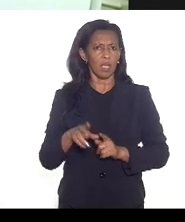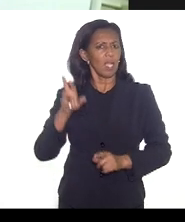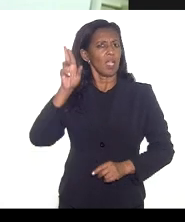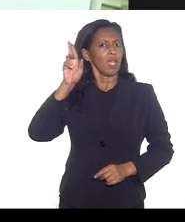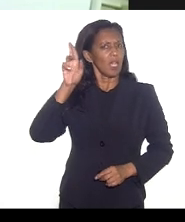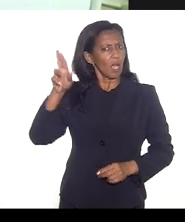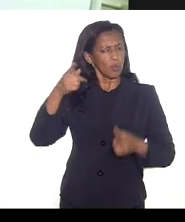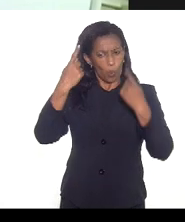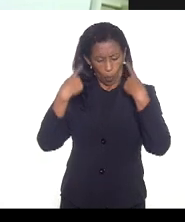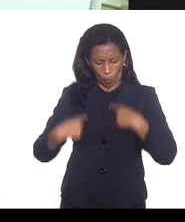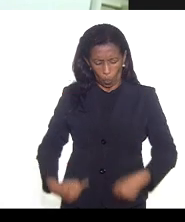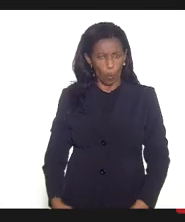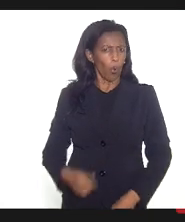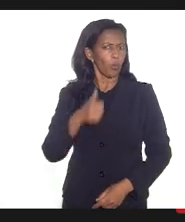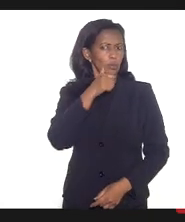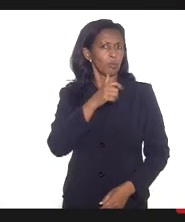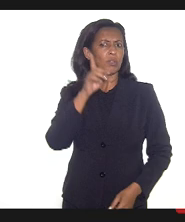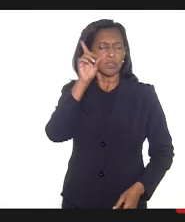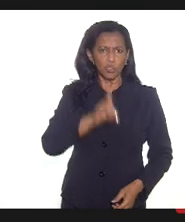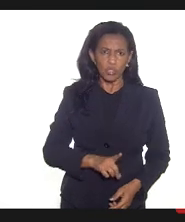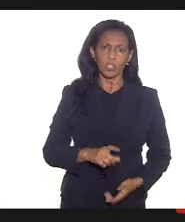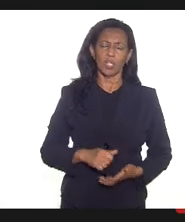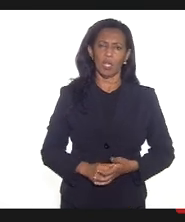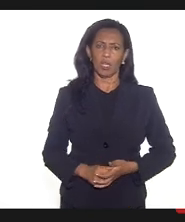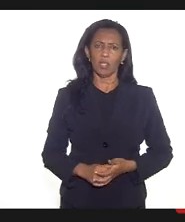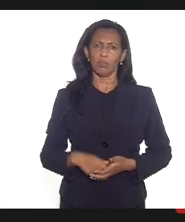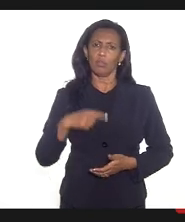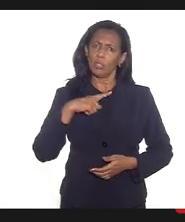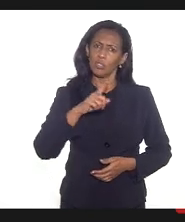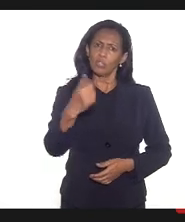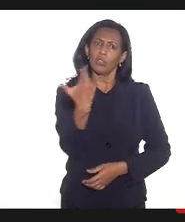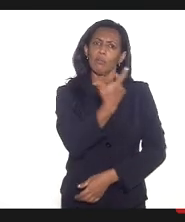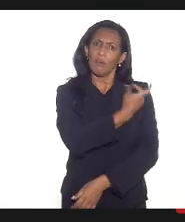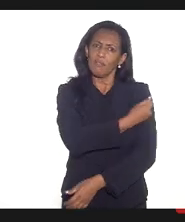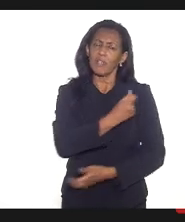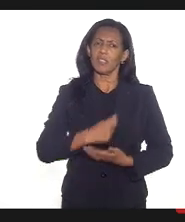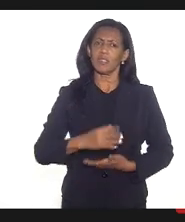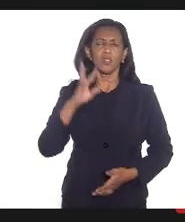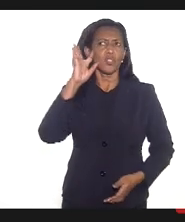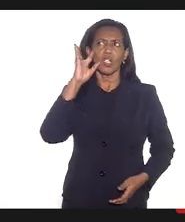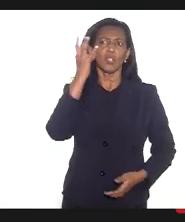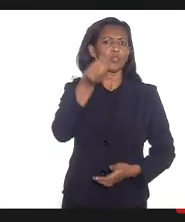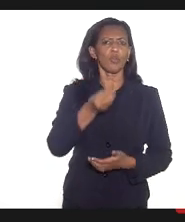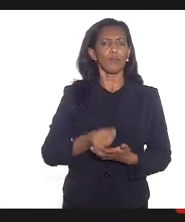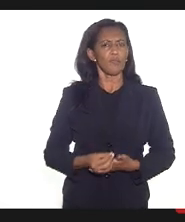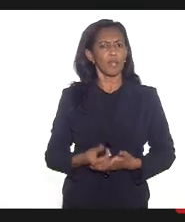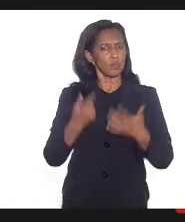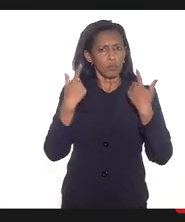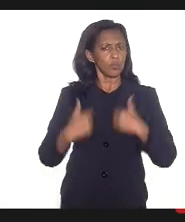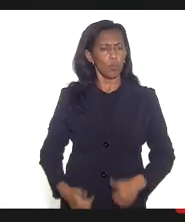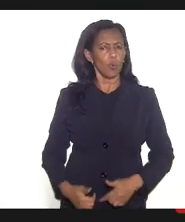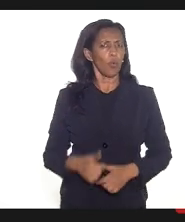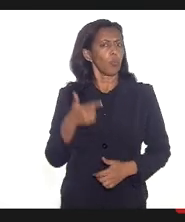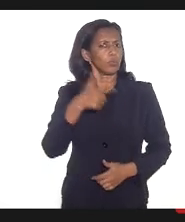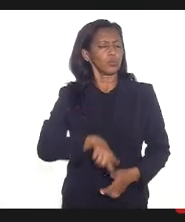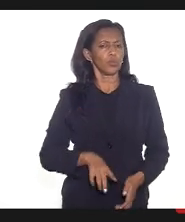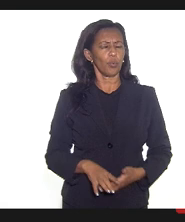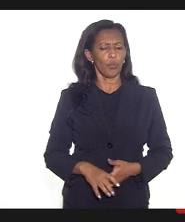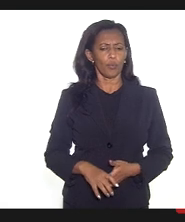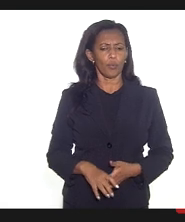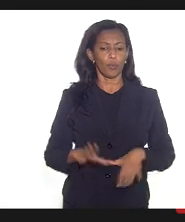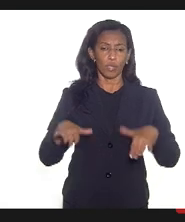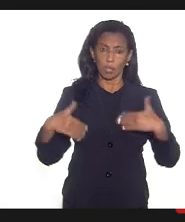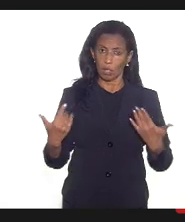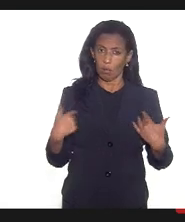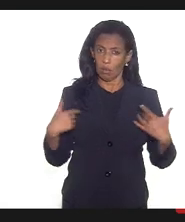corpo da mulher e o seu direito de tomar uma vacina e de decidir sobre o seu corpo novamente então